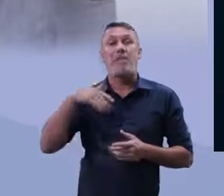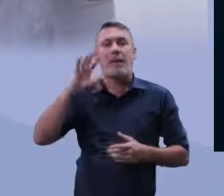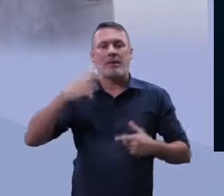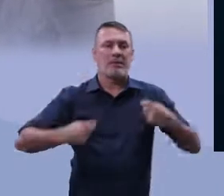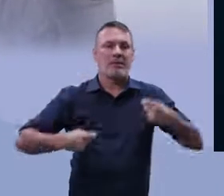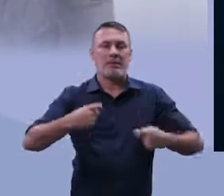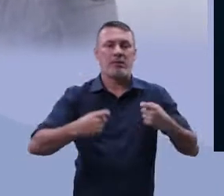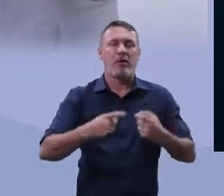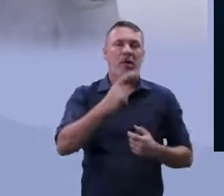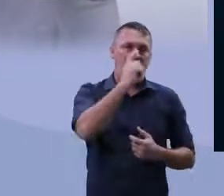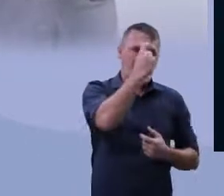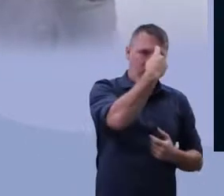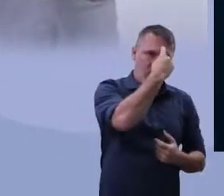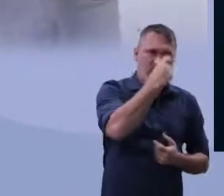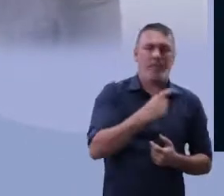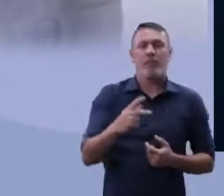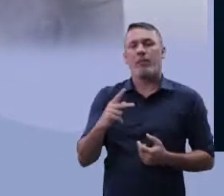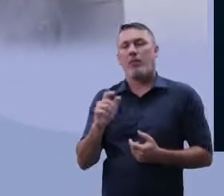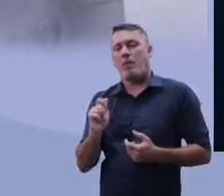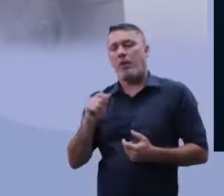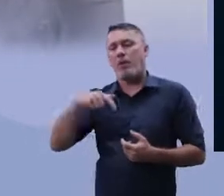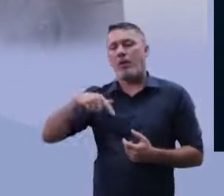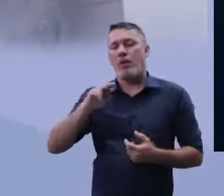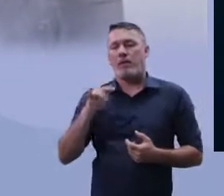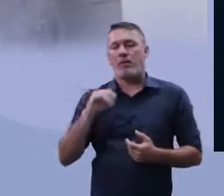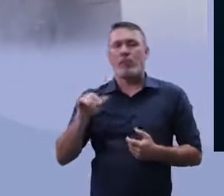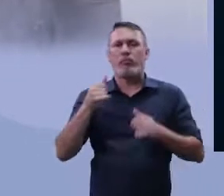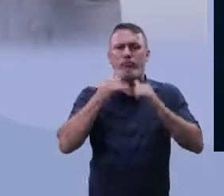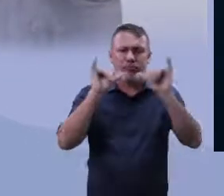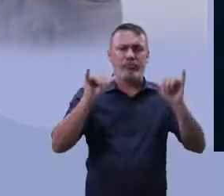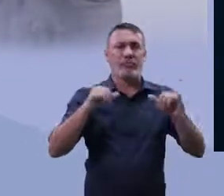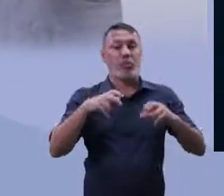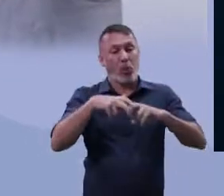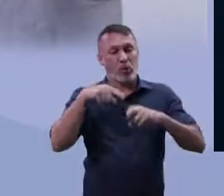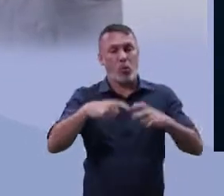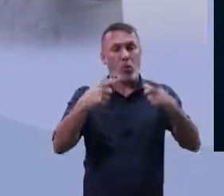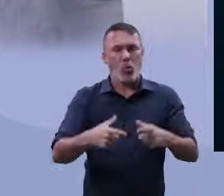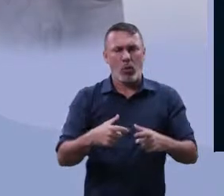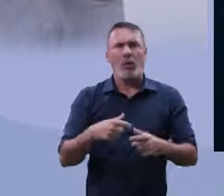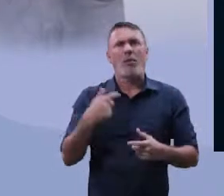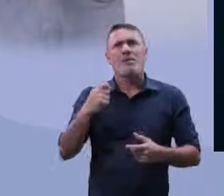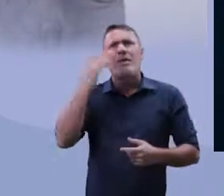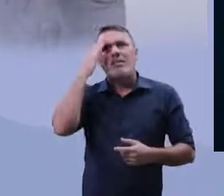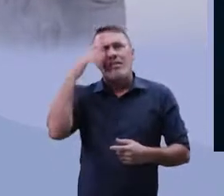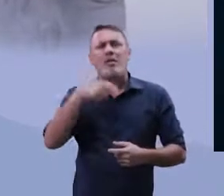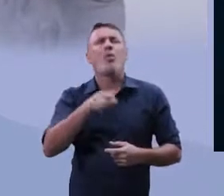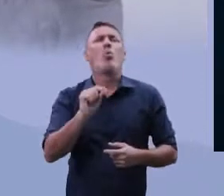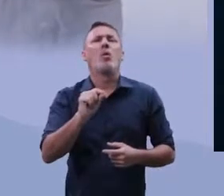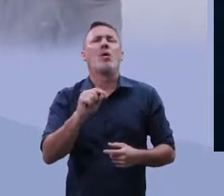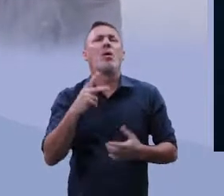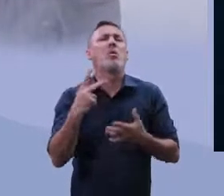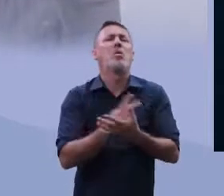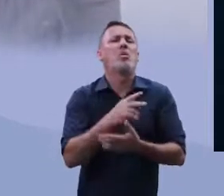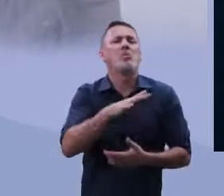a Índia e o Paquistão. Uma coisa que a gente tem que entender nesse contexto, é que,